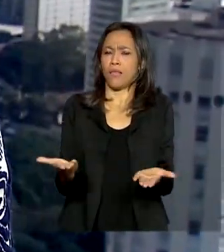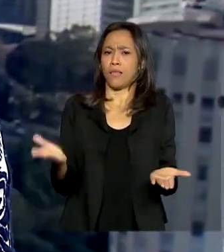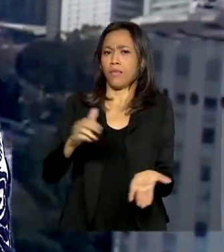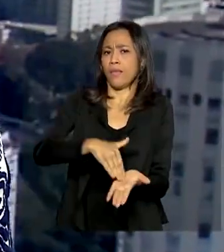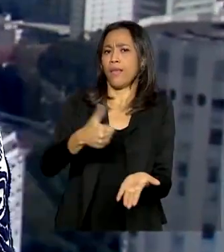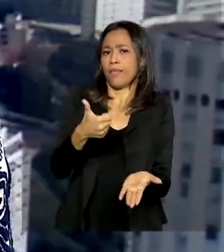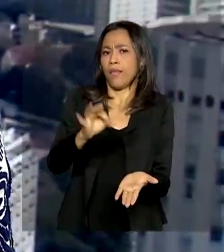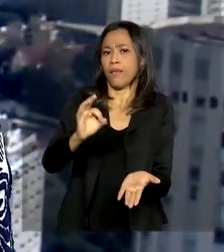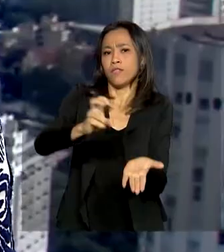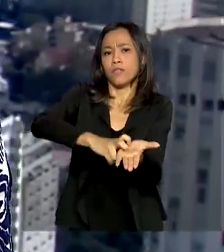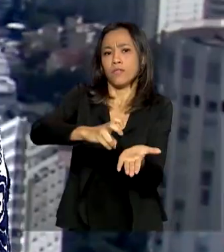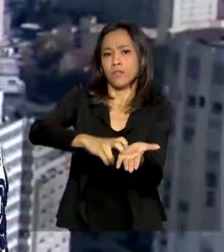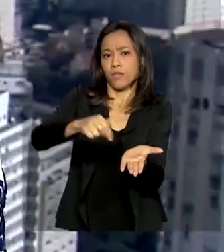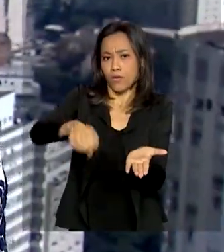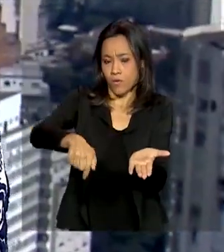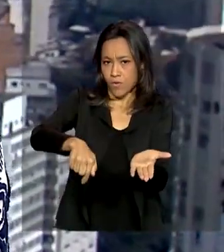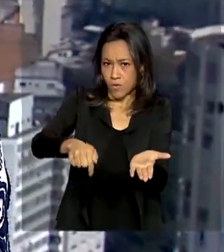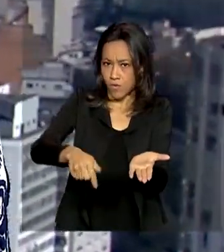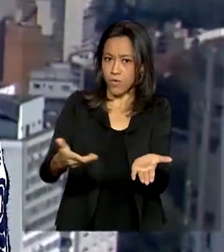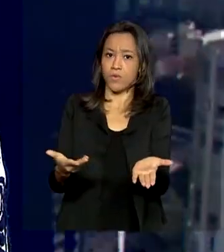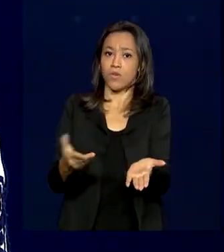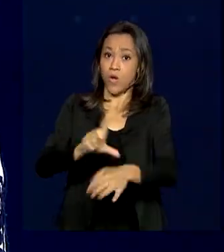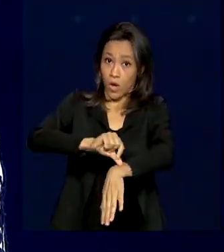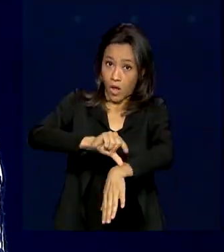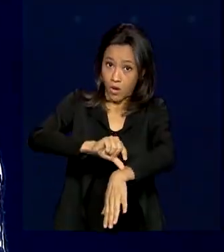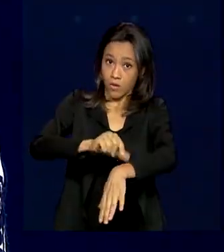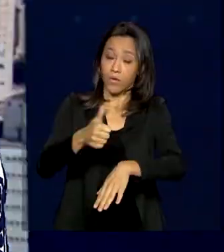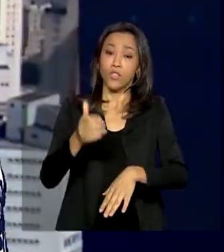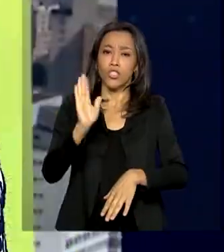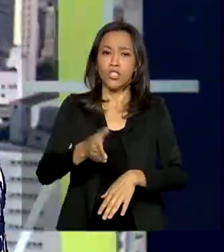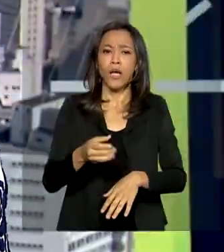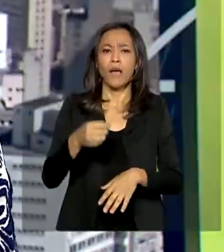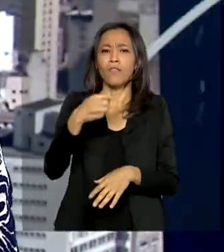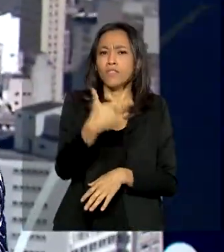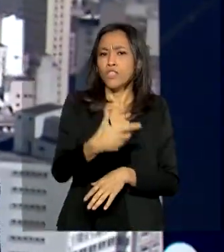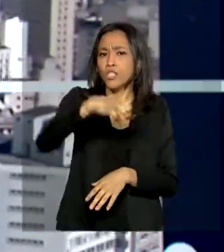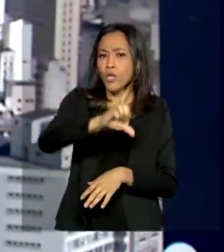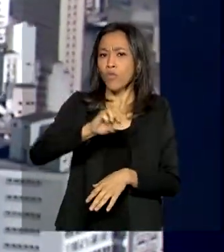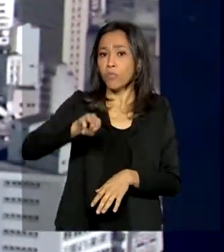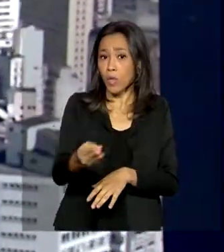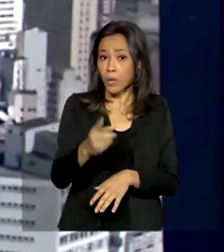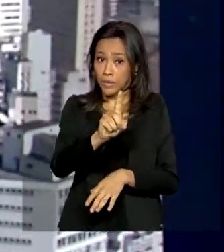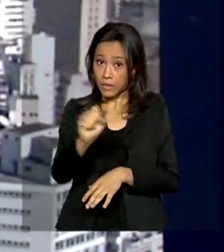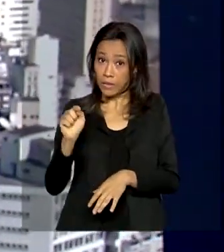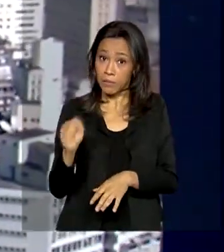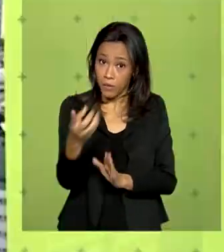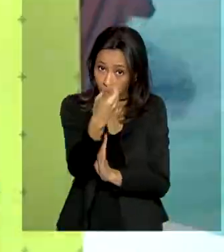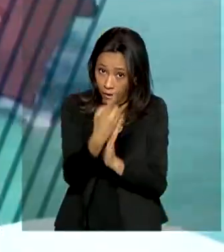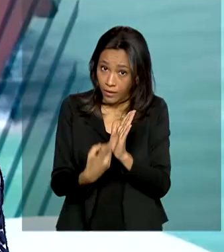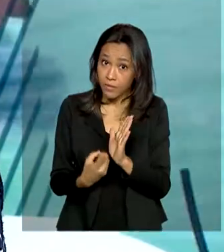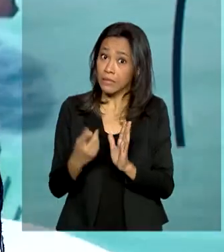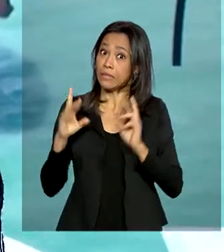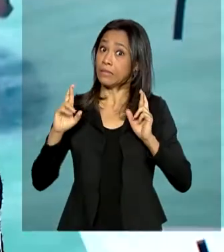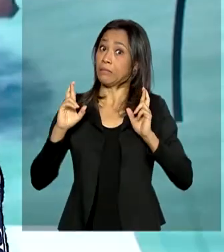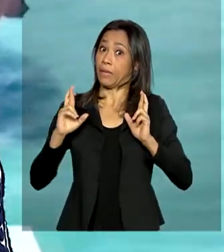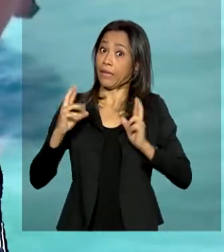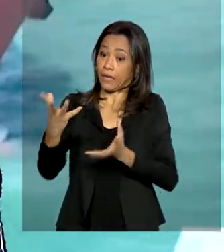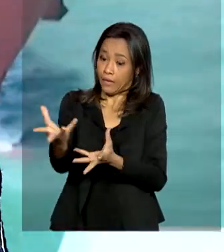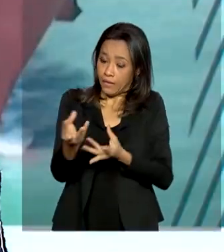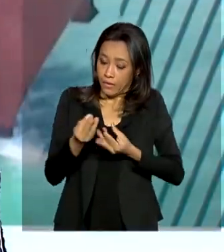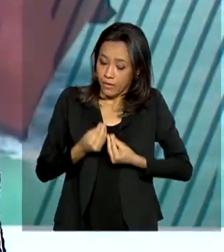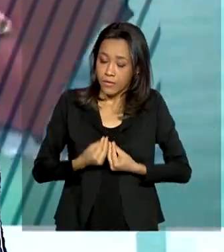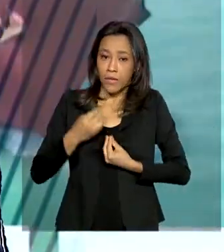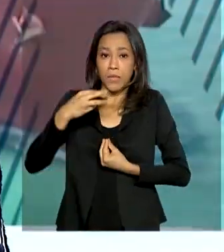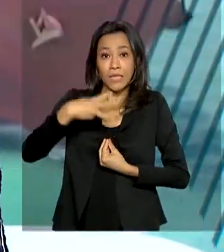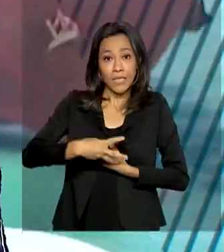Federal já havia recebido mais de 29 milhões e 100 mil declarações. A expectativa da Receita é de que 32 milhões